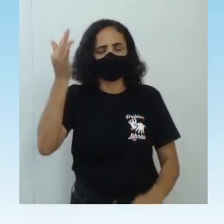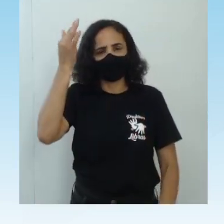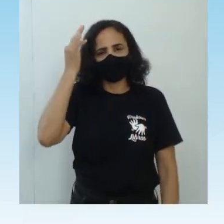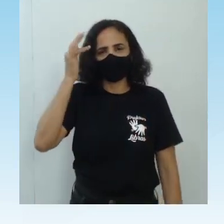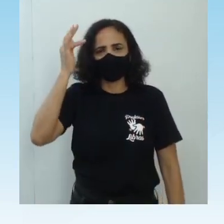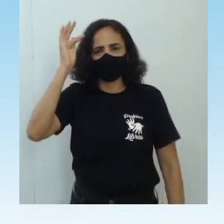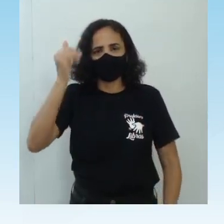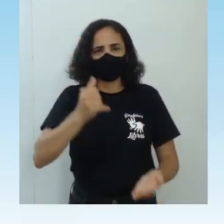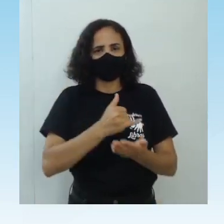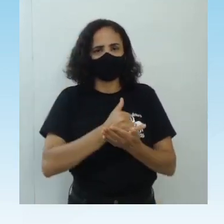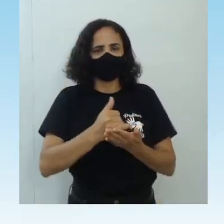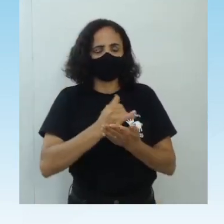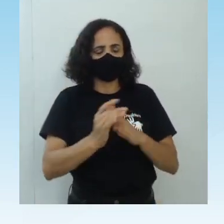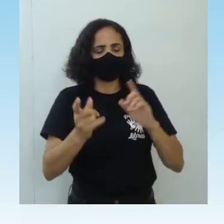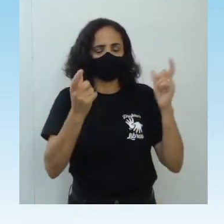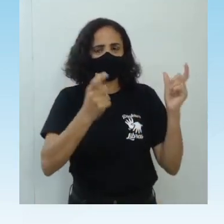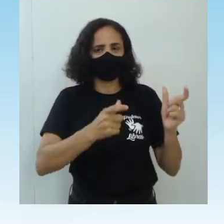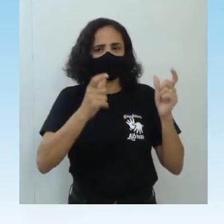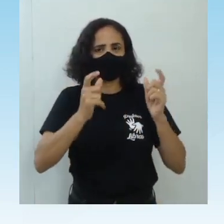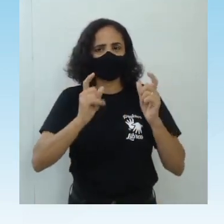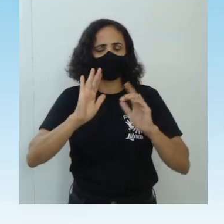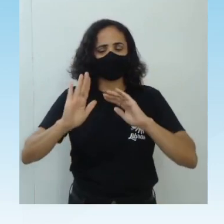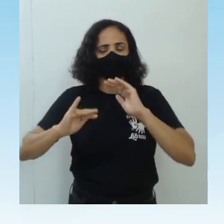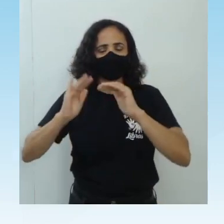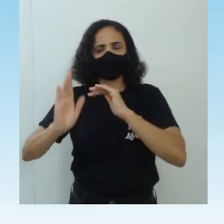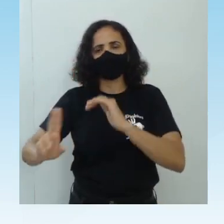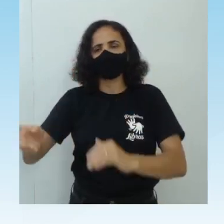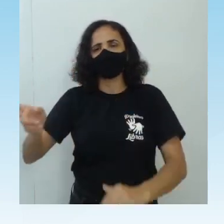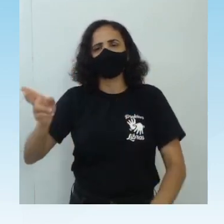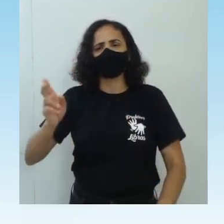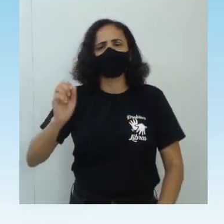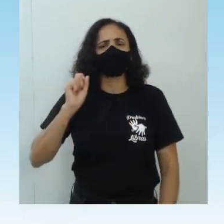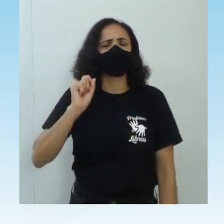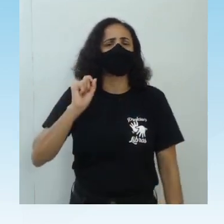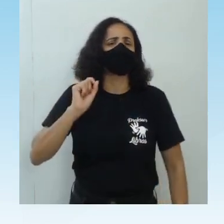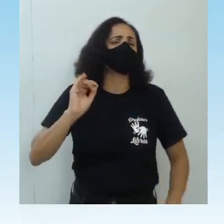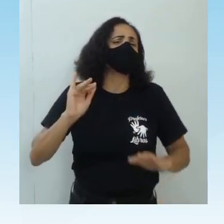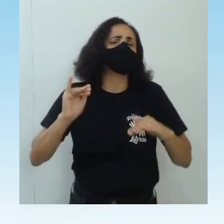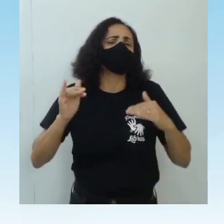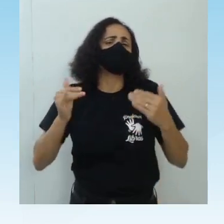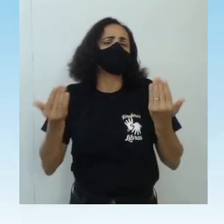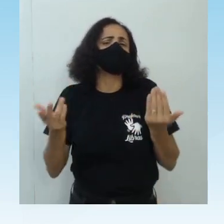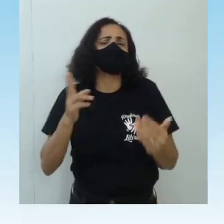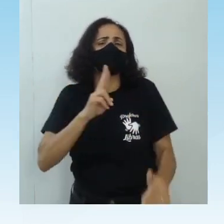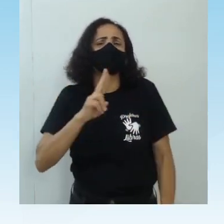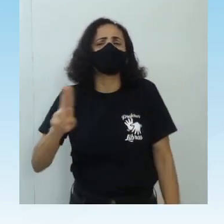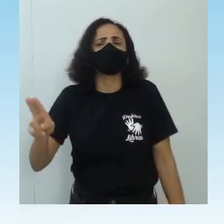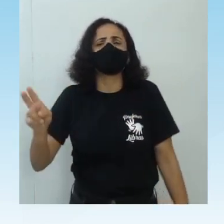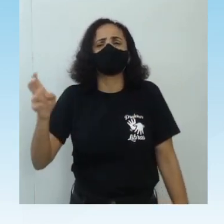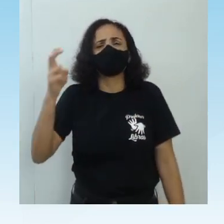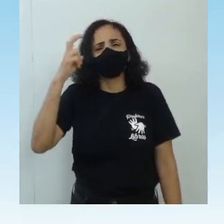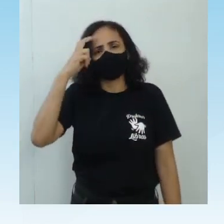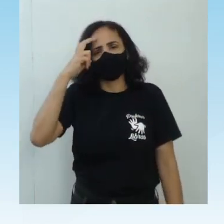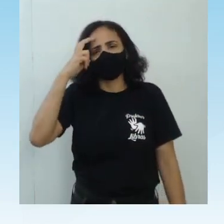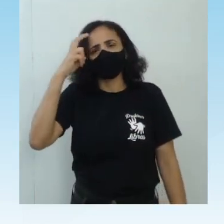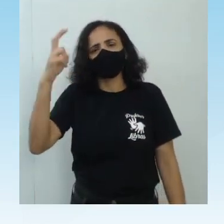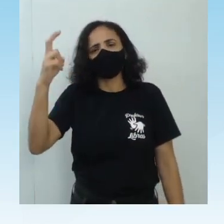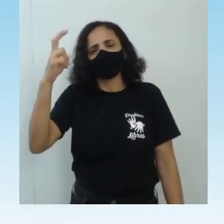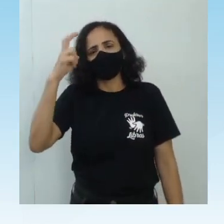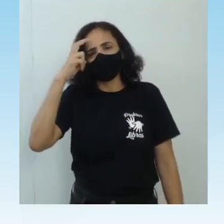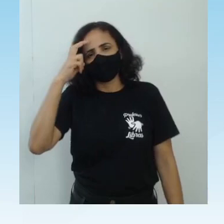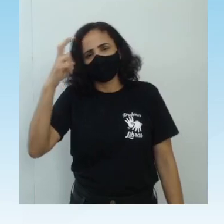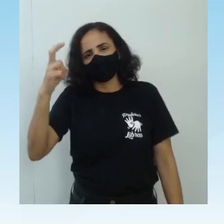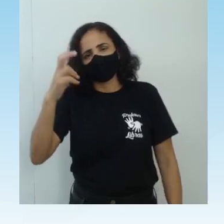grega nasceu procurando desenvolver o saber mas que saber é esse? galera essa é a